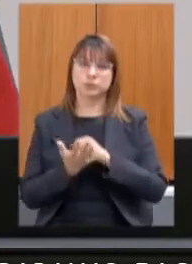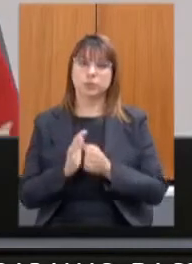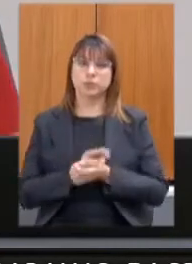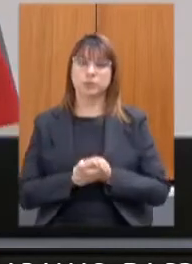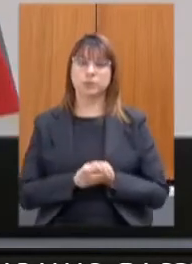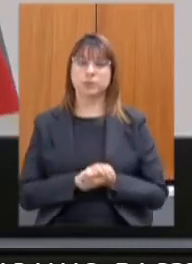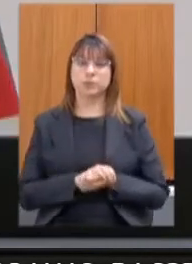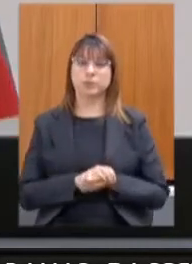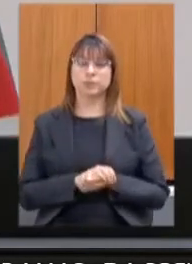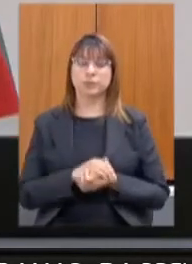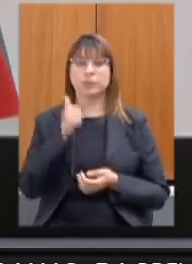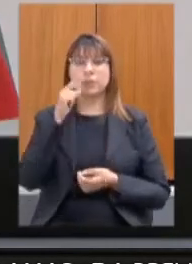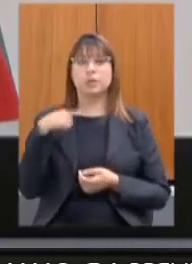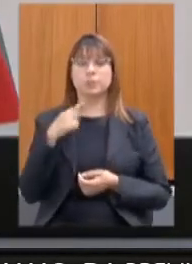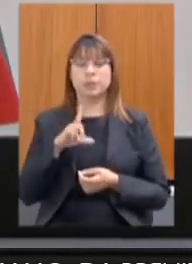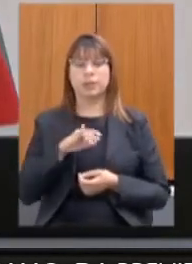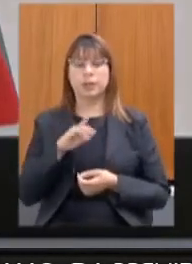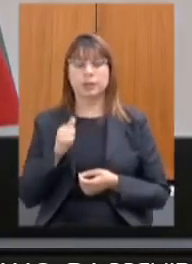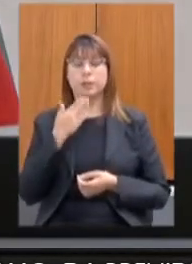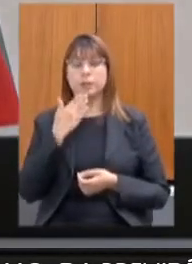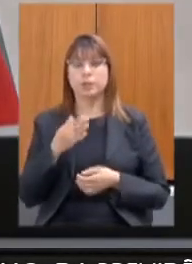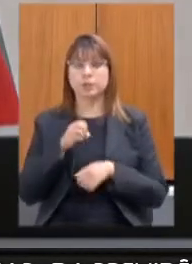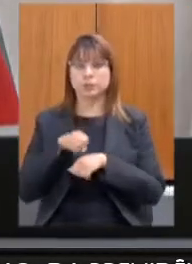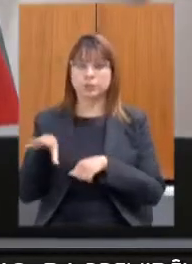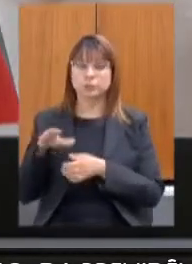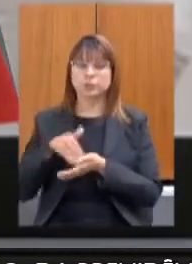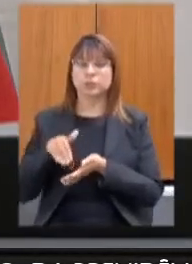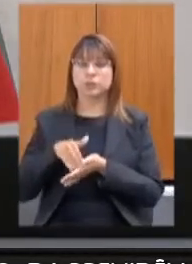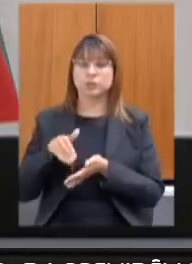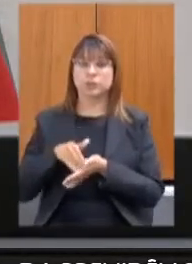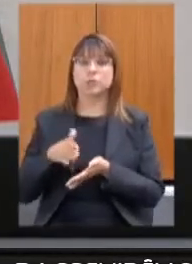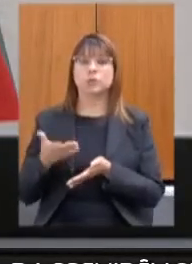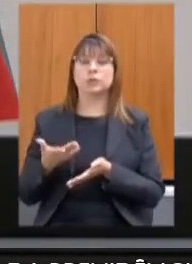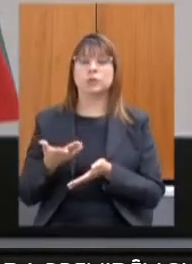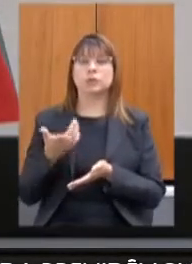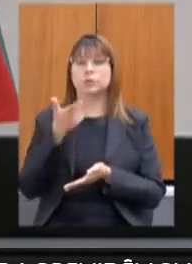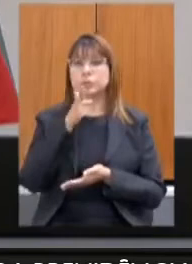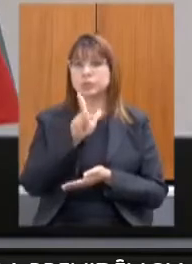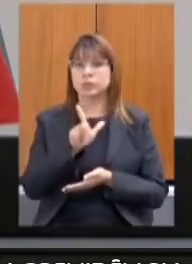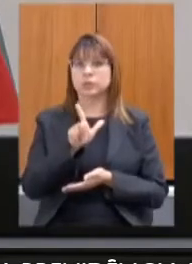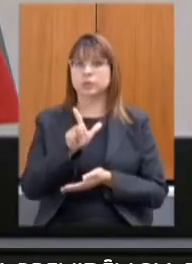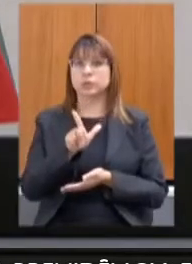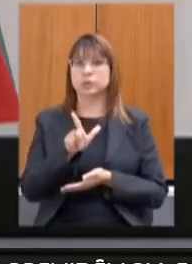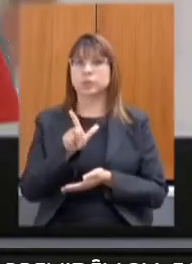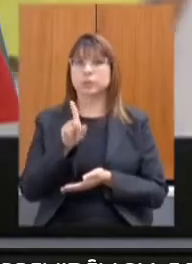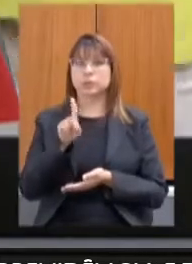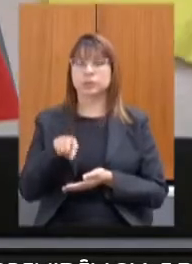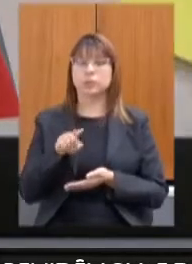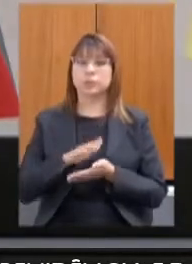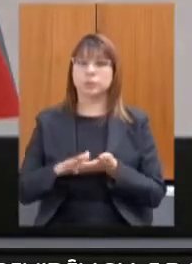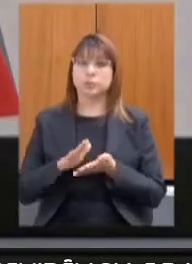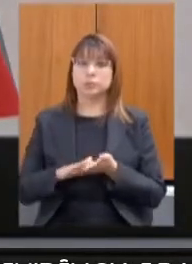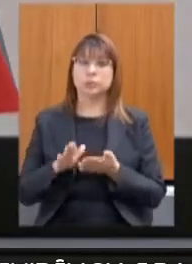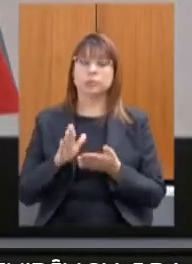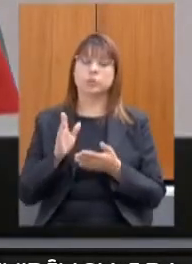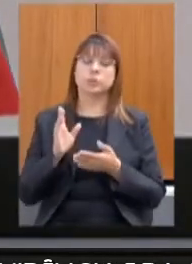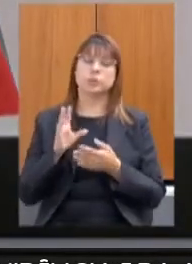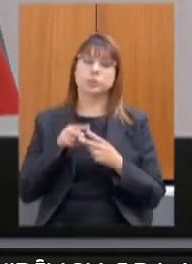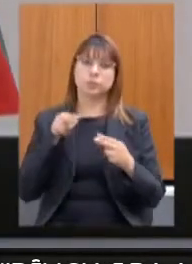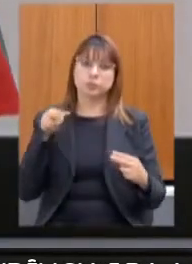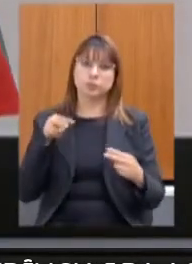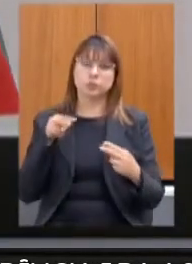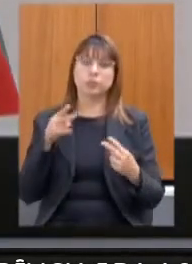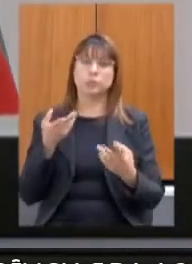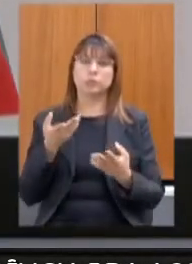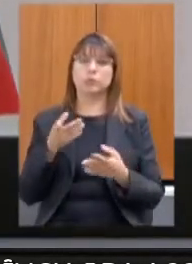da deputada Leninha solicita que seja encaminhada a C10 e pedir de providência para ofertar custos de capacitação à distância direcionada aos